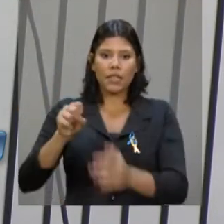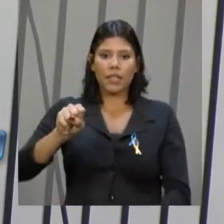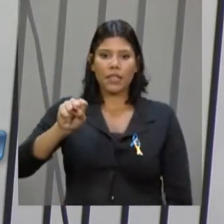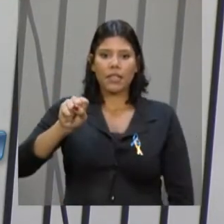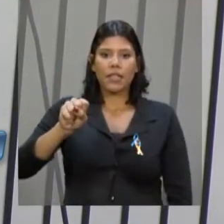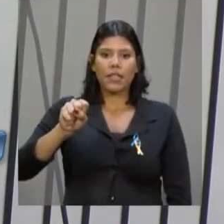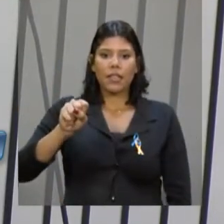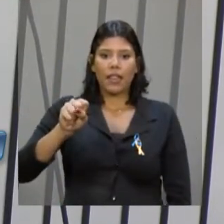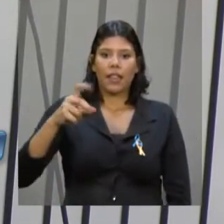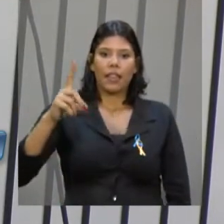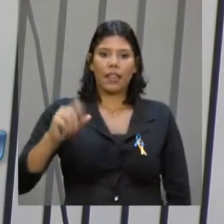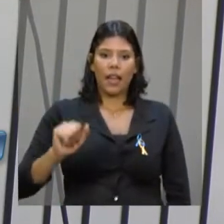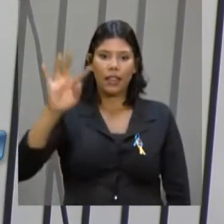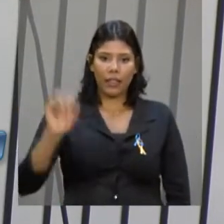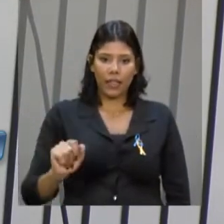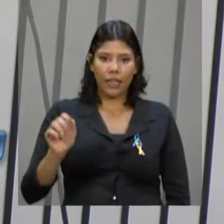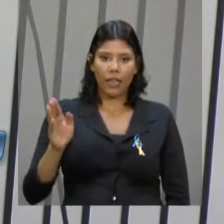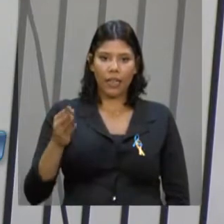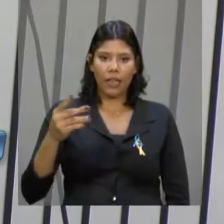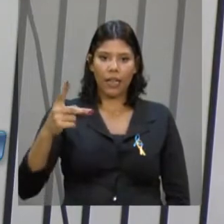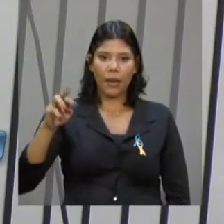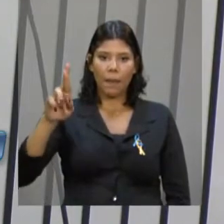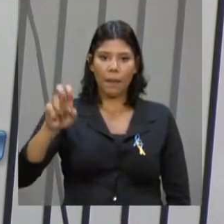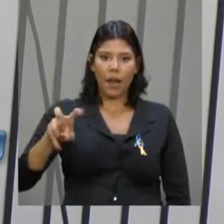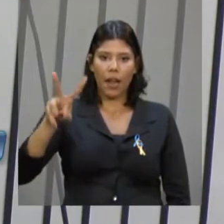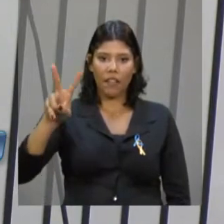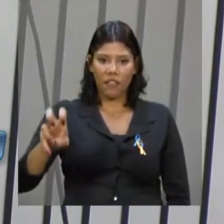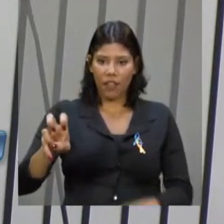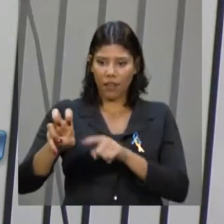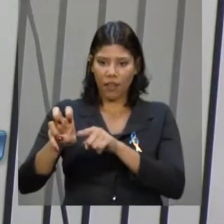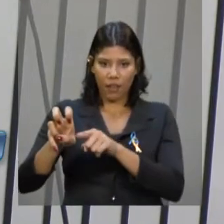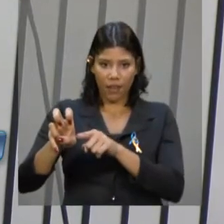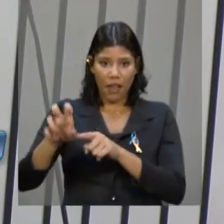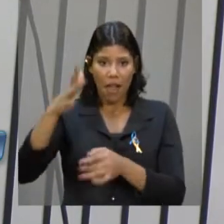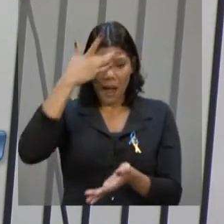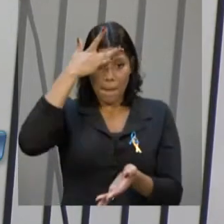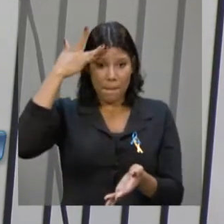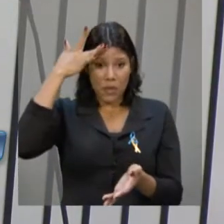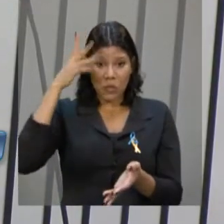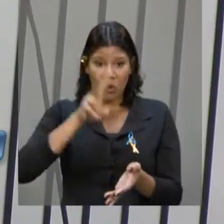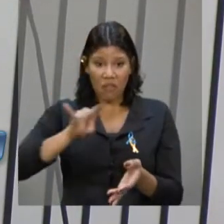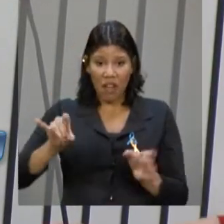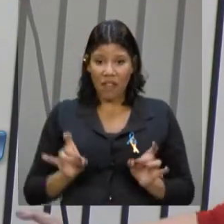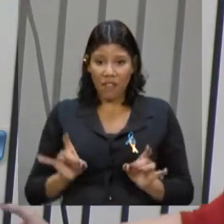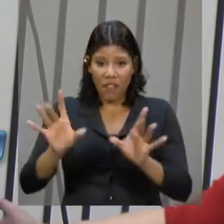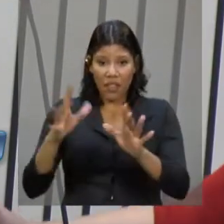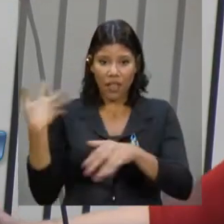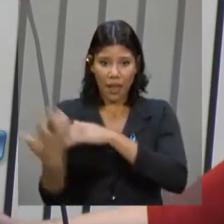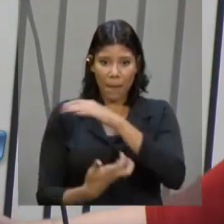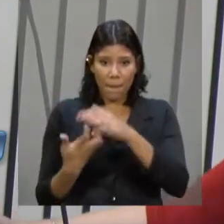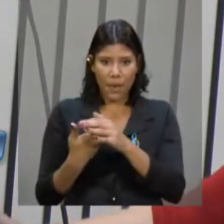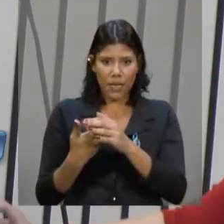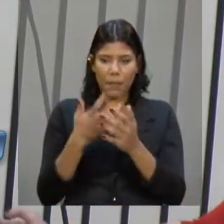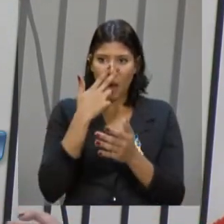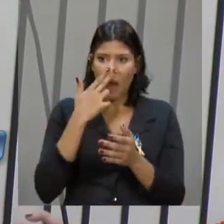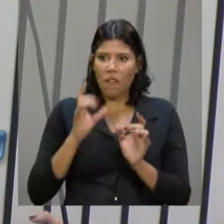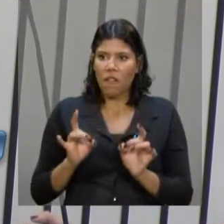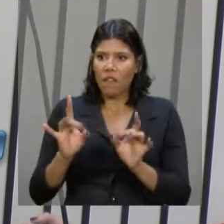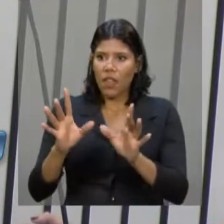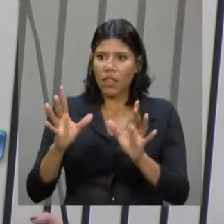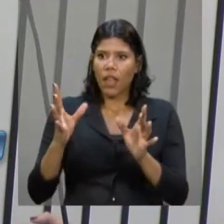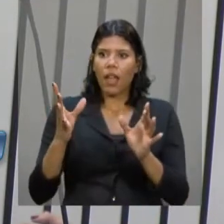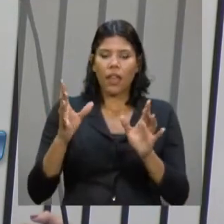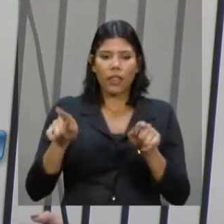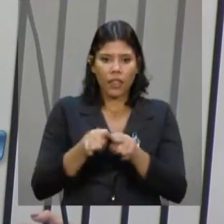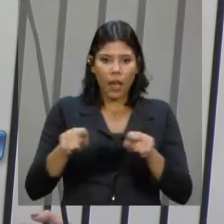dados. Nós vamos entregar isso para depois virar a moeda de mercado para se vender por aí? Isto é, a meu ver, é